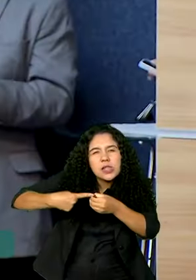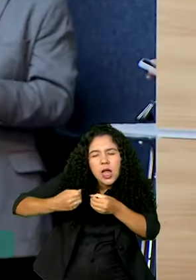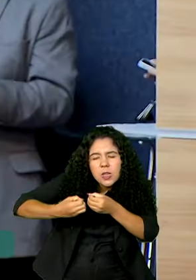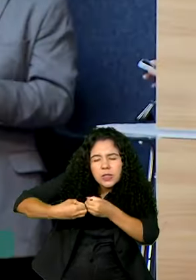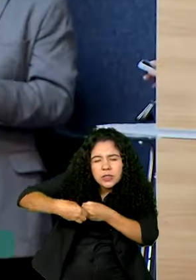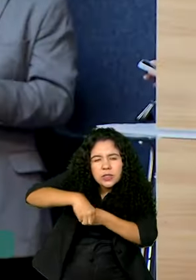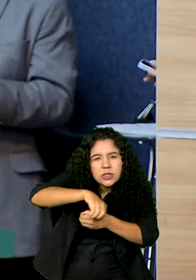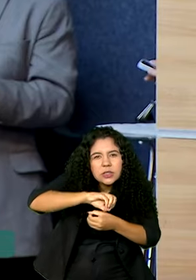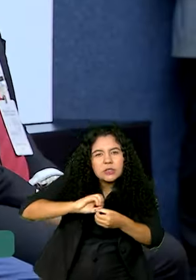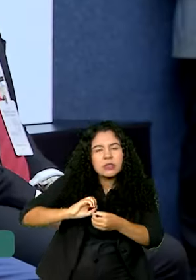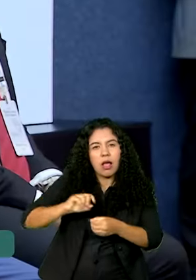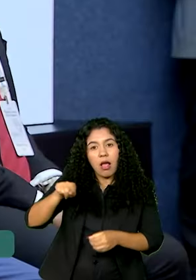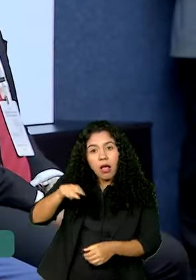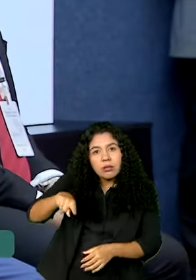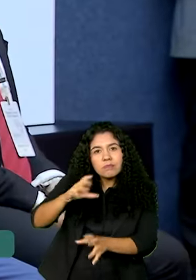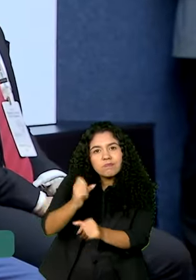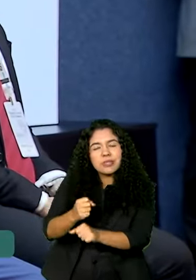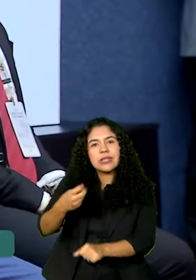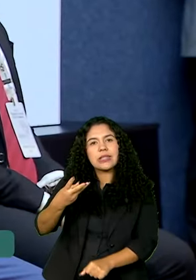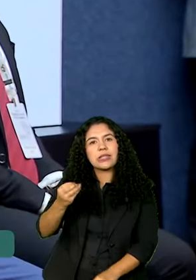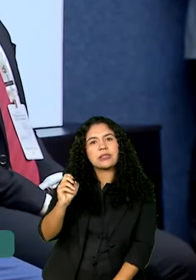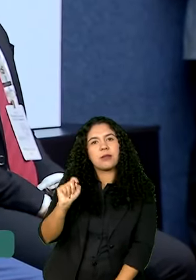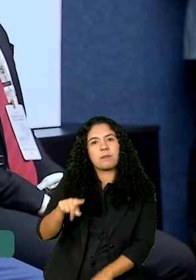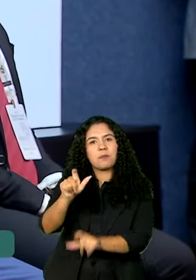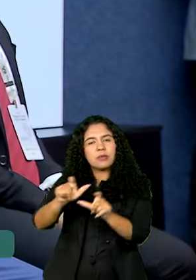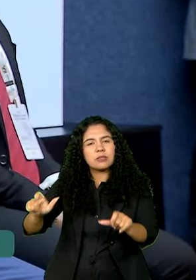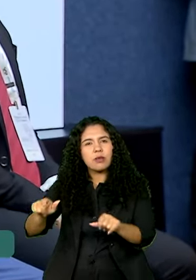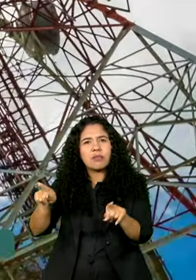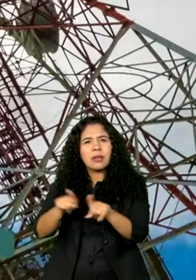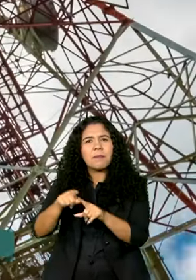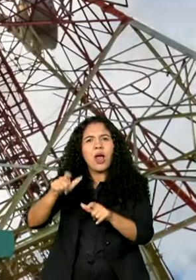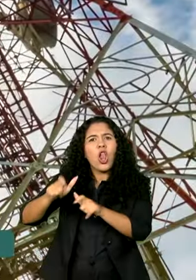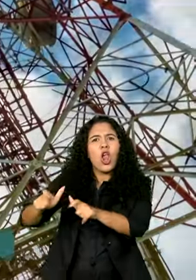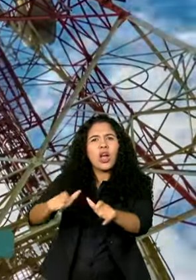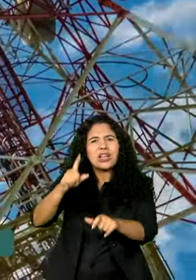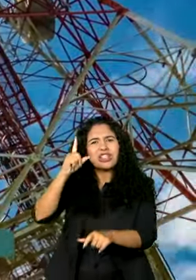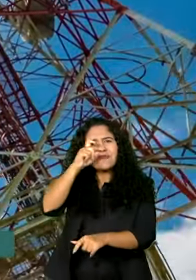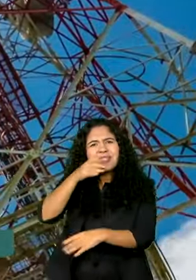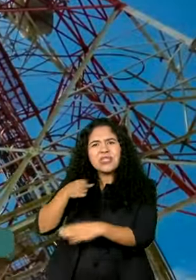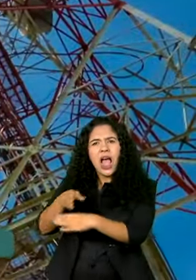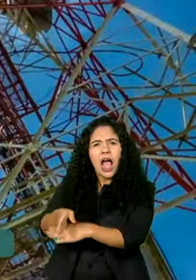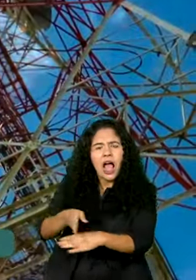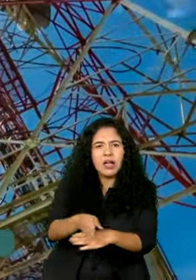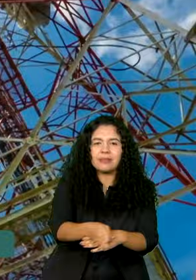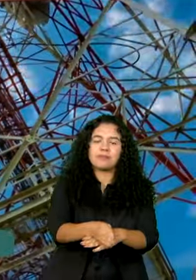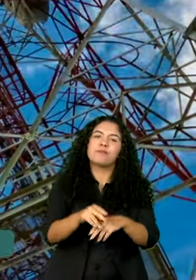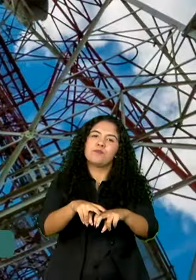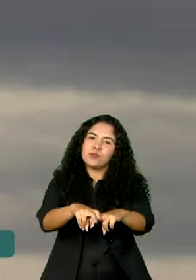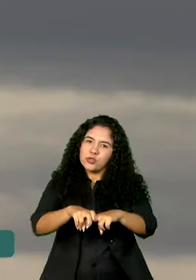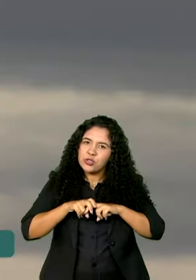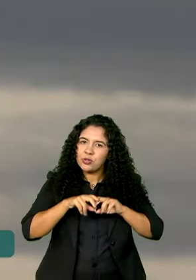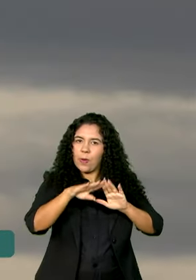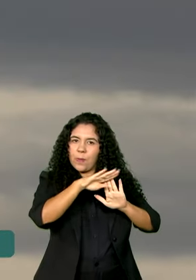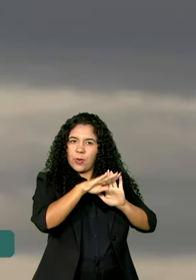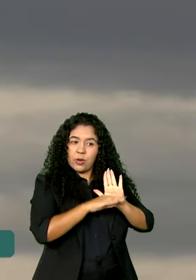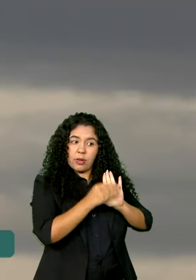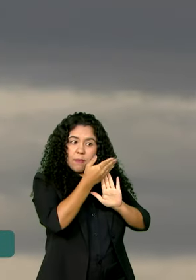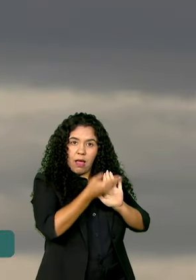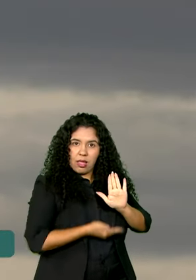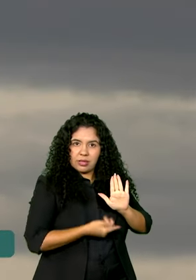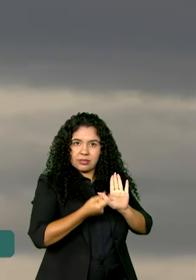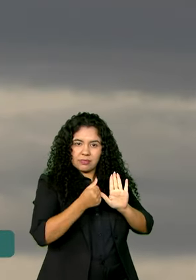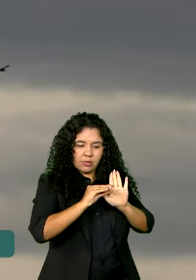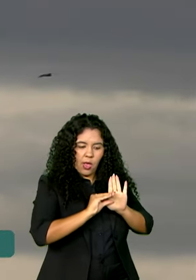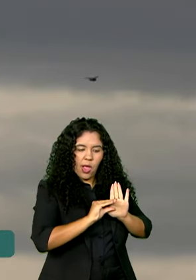menos de 30 mil habitantes e nas regiões de difícil acesso. Para isso, o programa vai disponibilizar recursos do